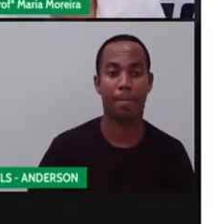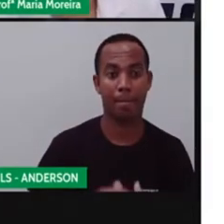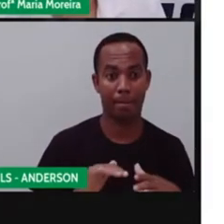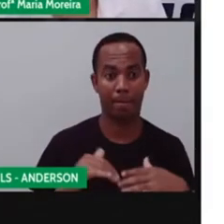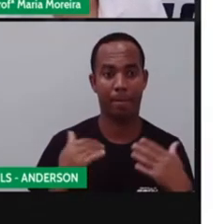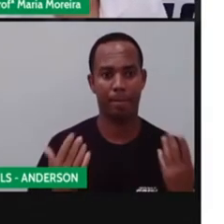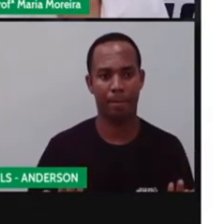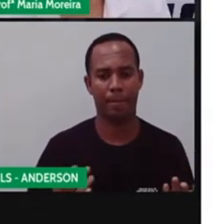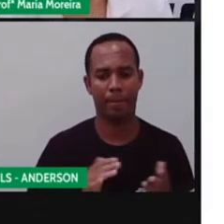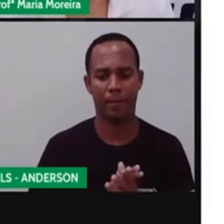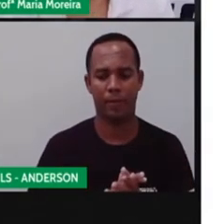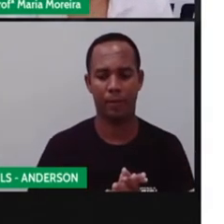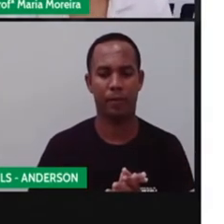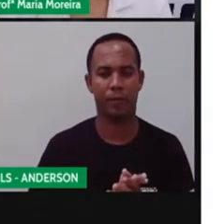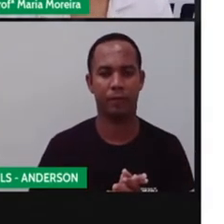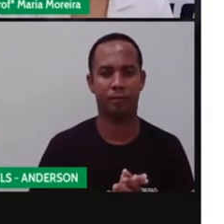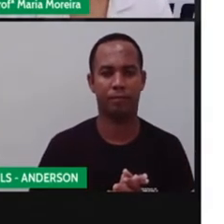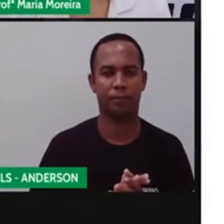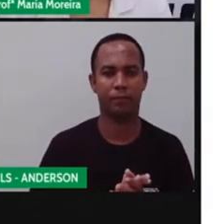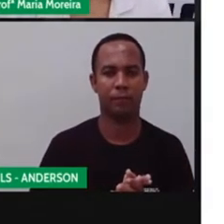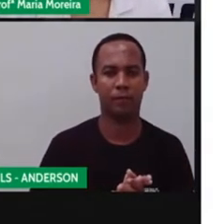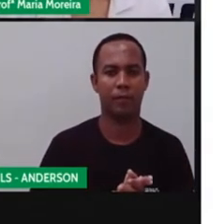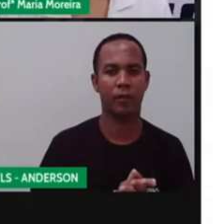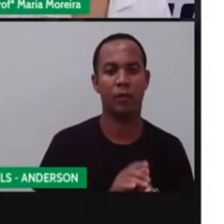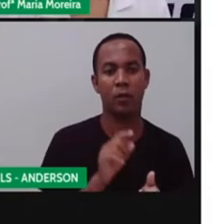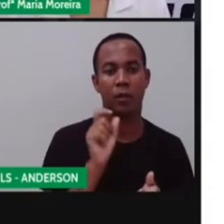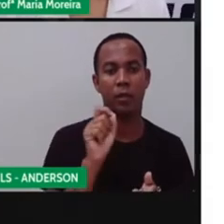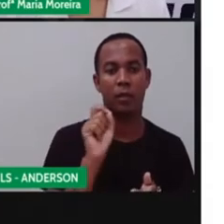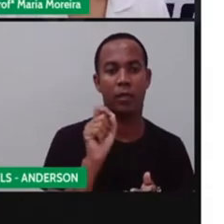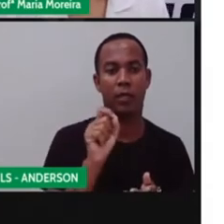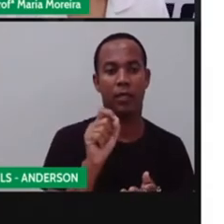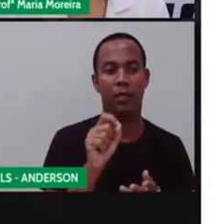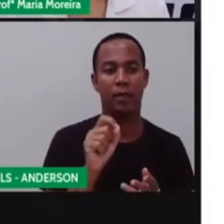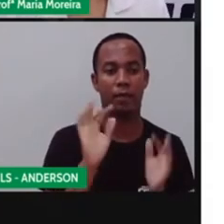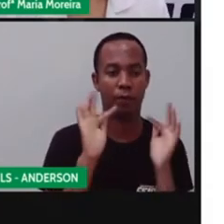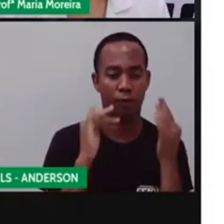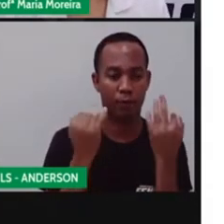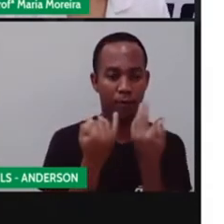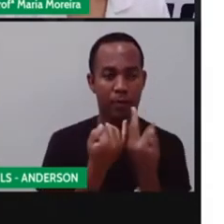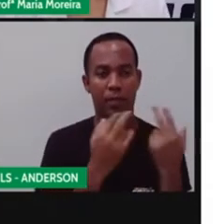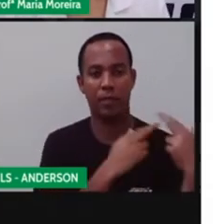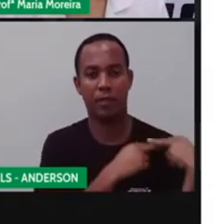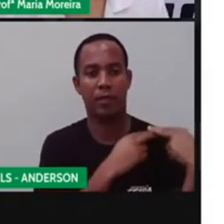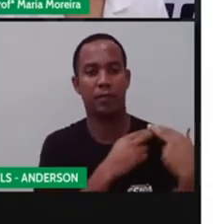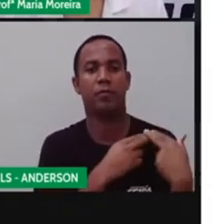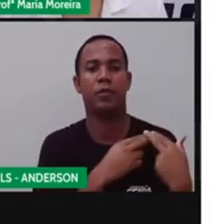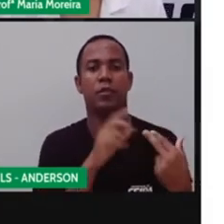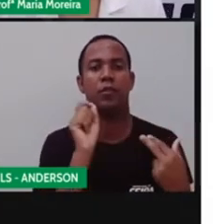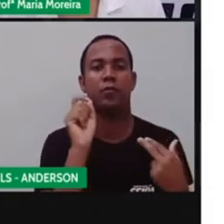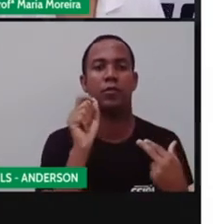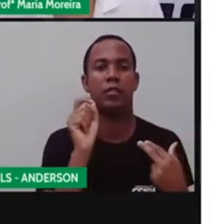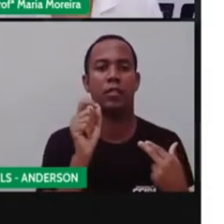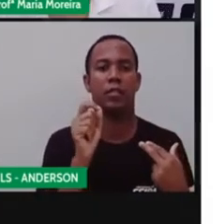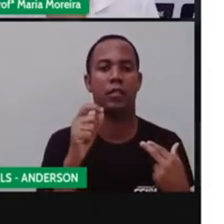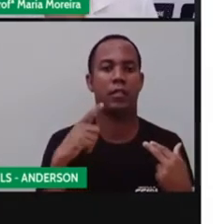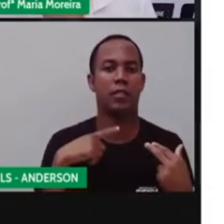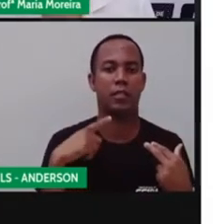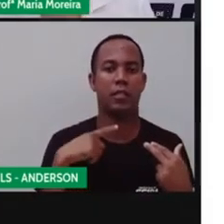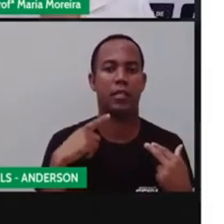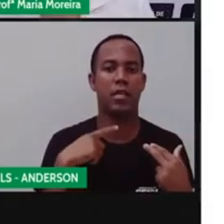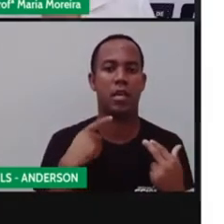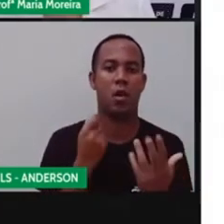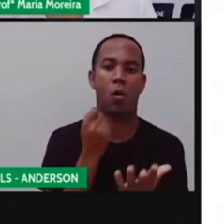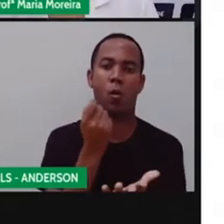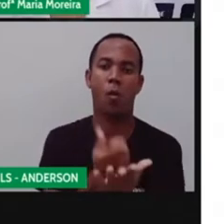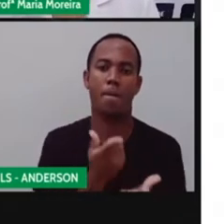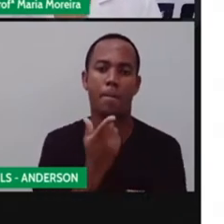Embora, né? Os tomadores de decisão sejam os pais irresponsáveis, que possuem o poder de